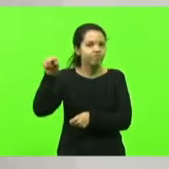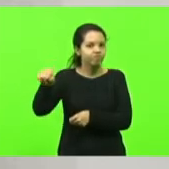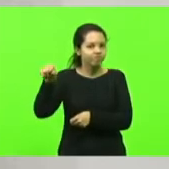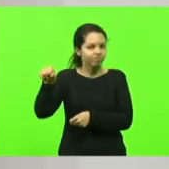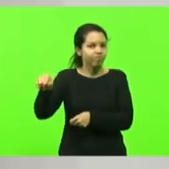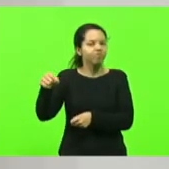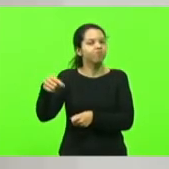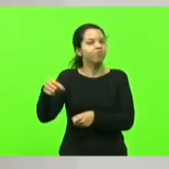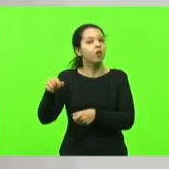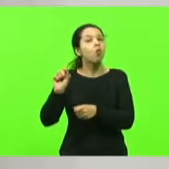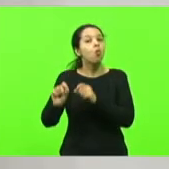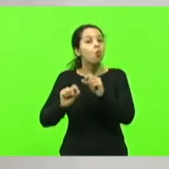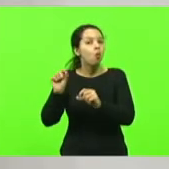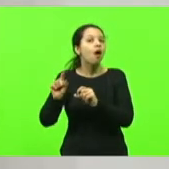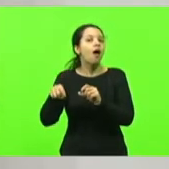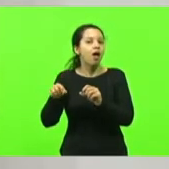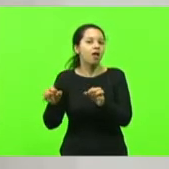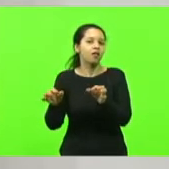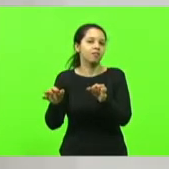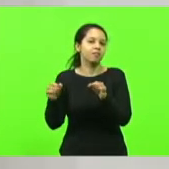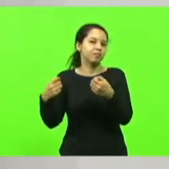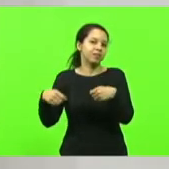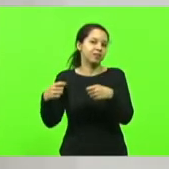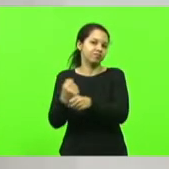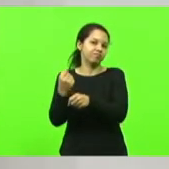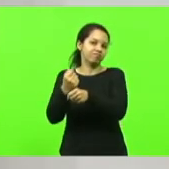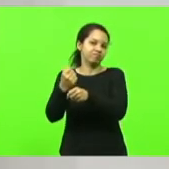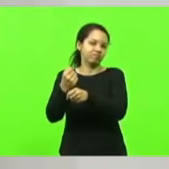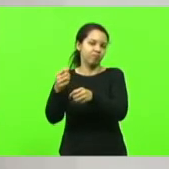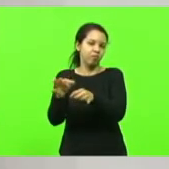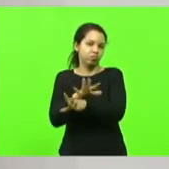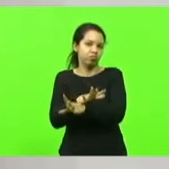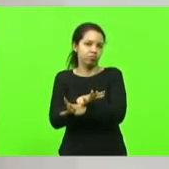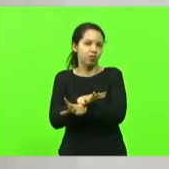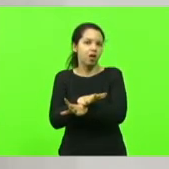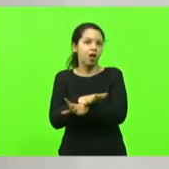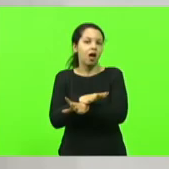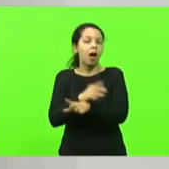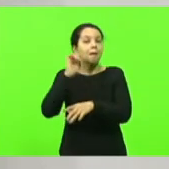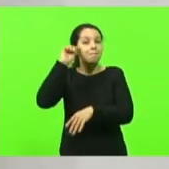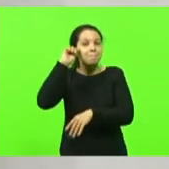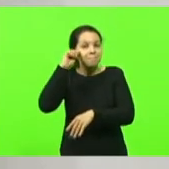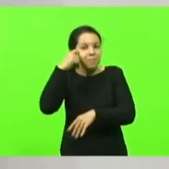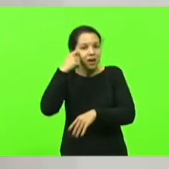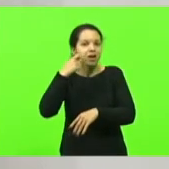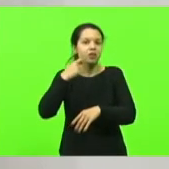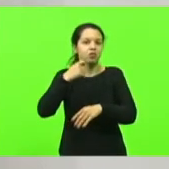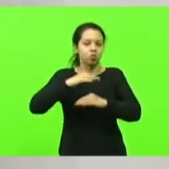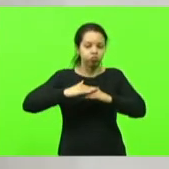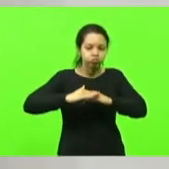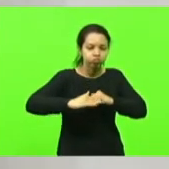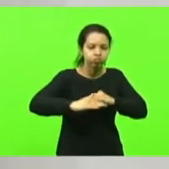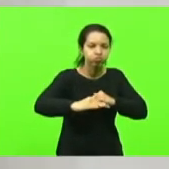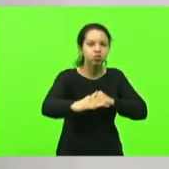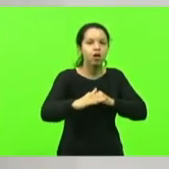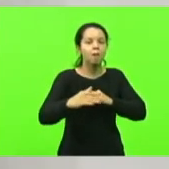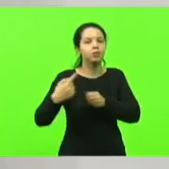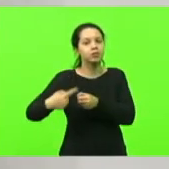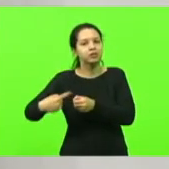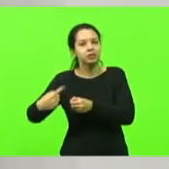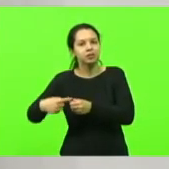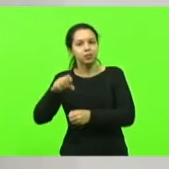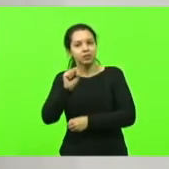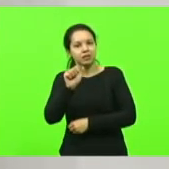concluir, fazer a ligação asfáltica entre os municípios de Salete e Vitemarsum.